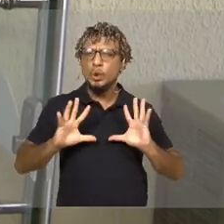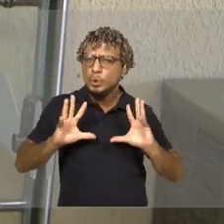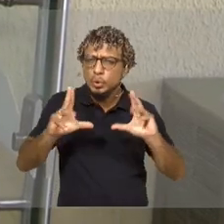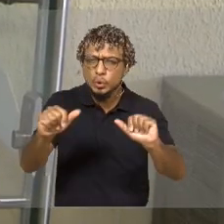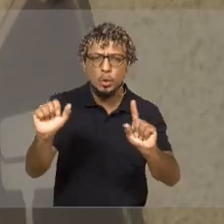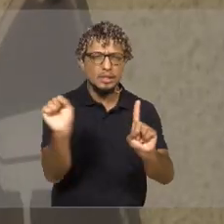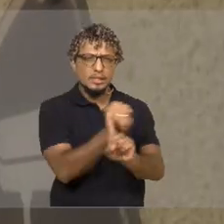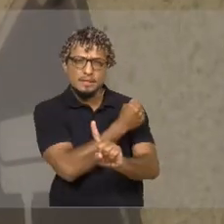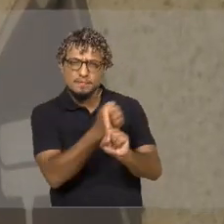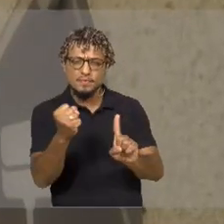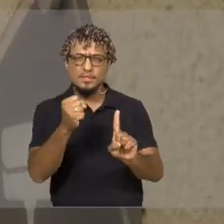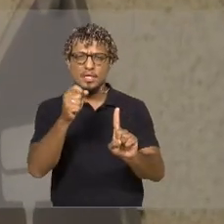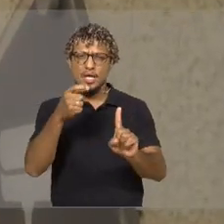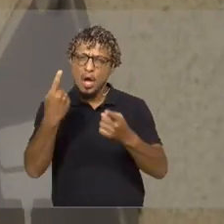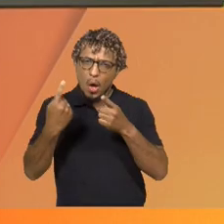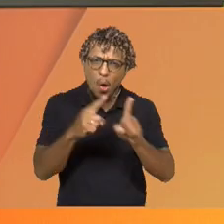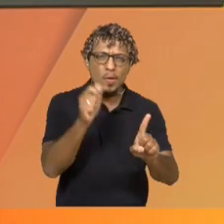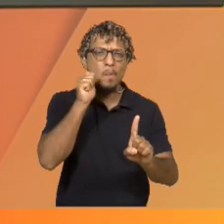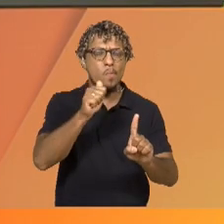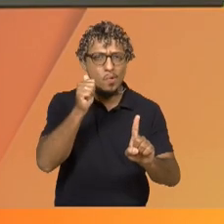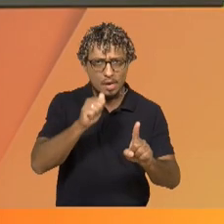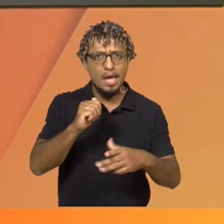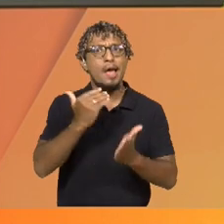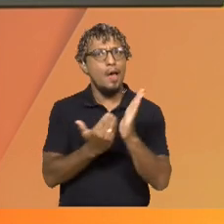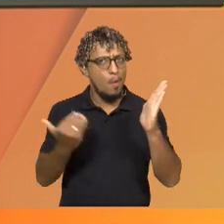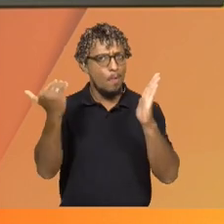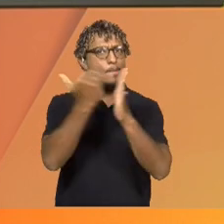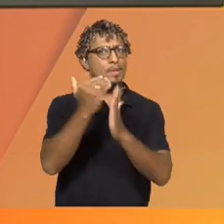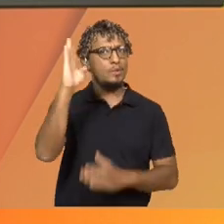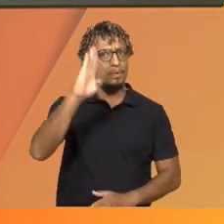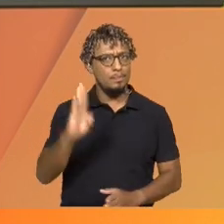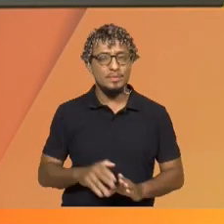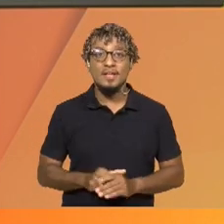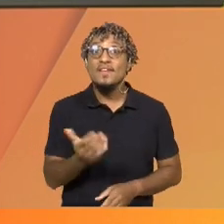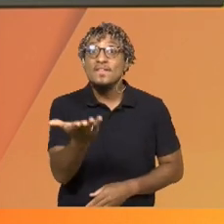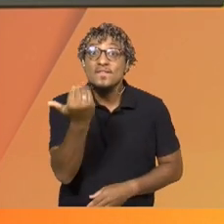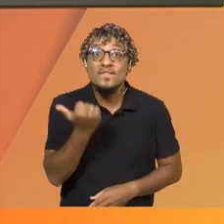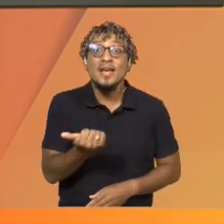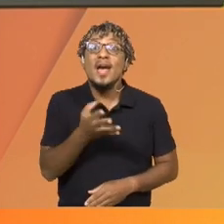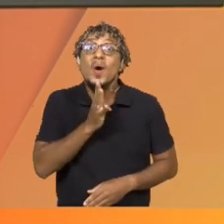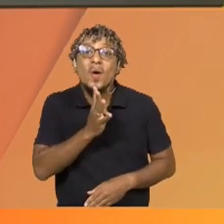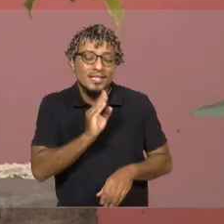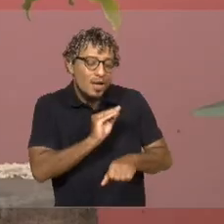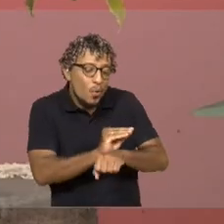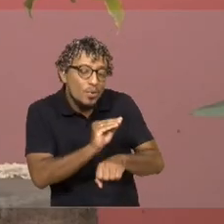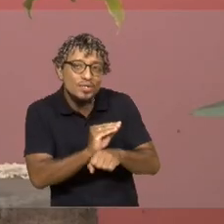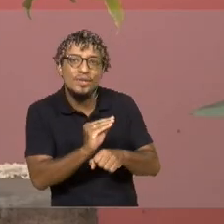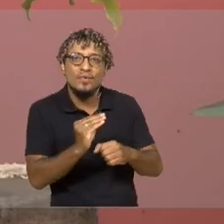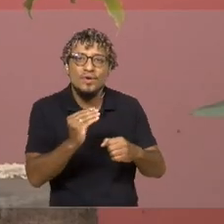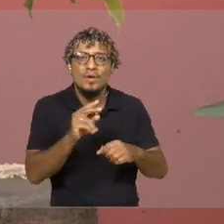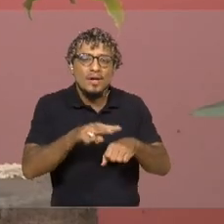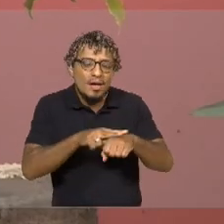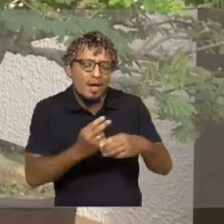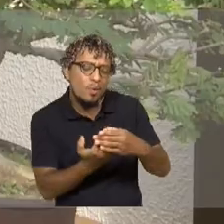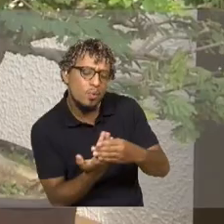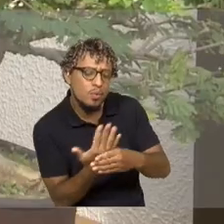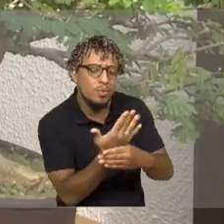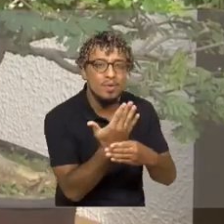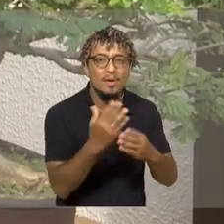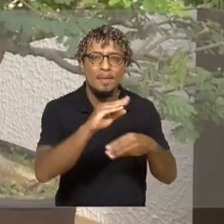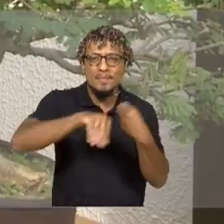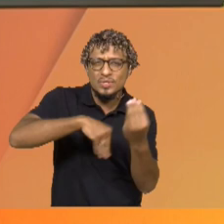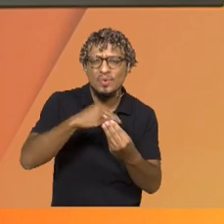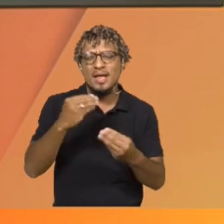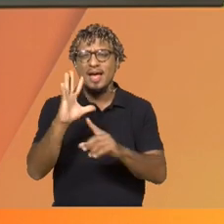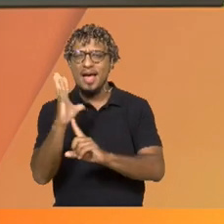contra a mulher aumentaram no Brasil. Conheça a técnica milenar do cultivo dos bonsais, que mistura arte e